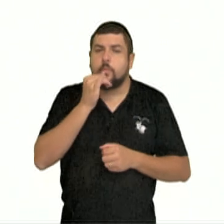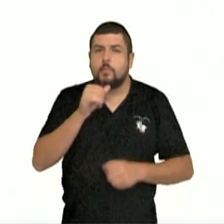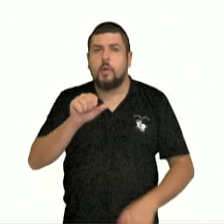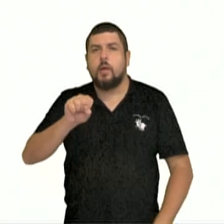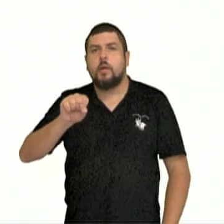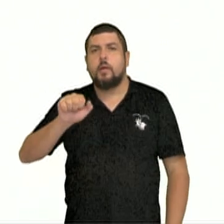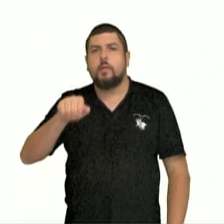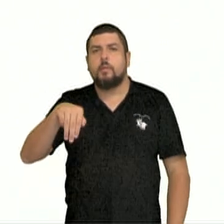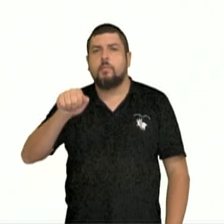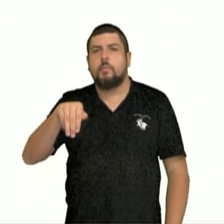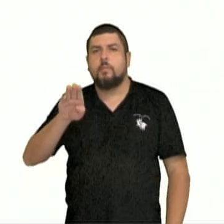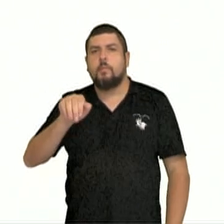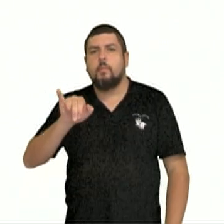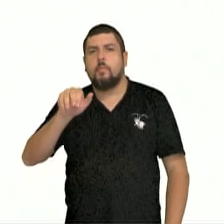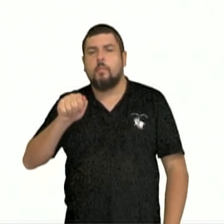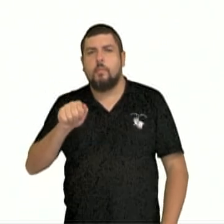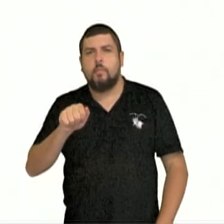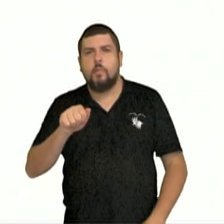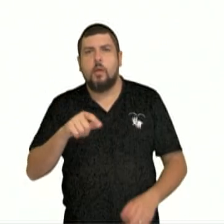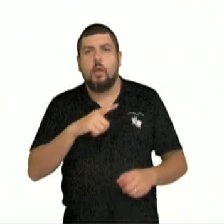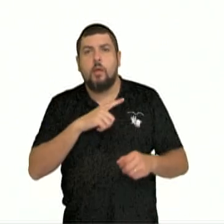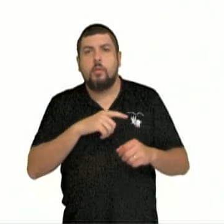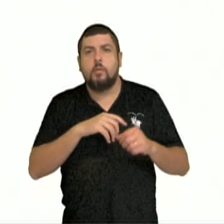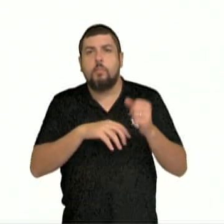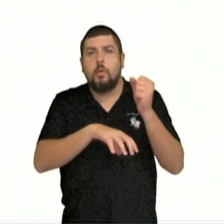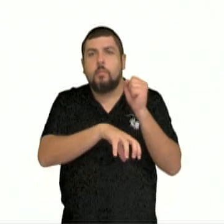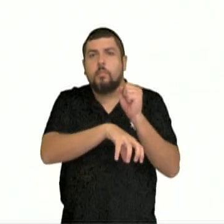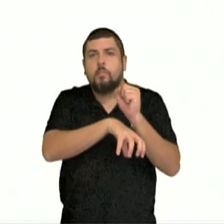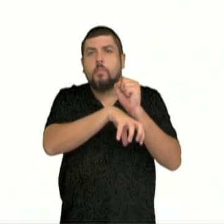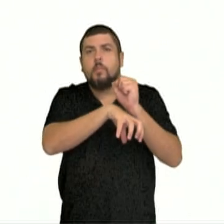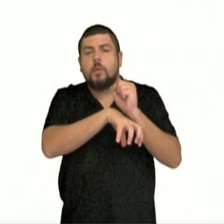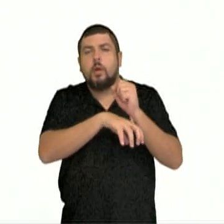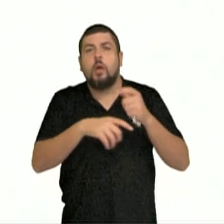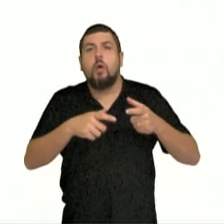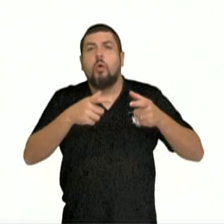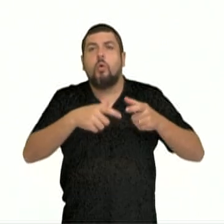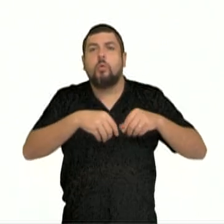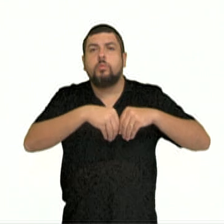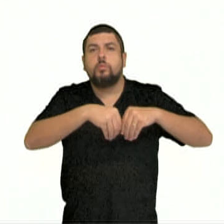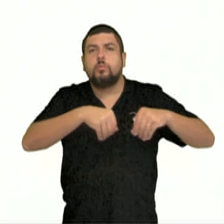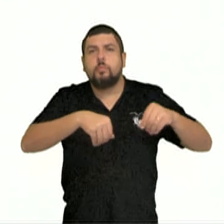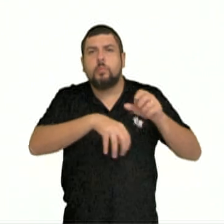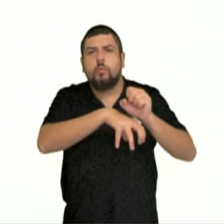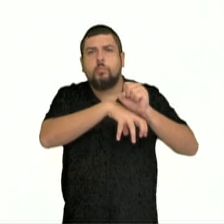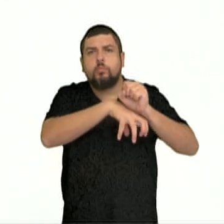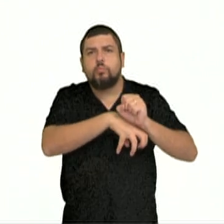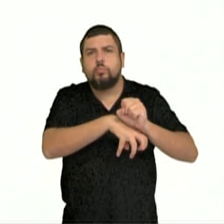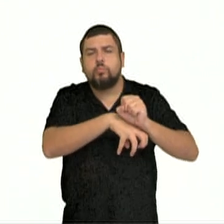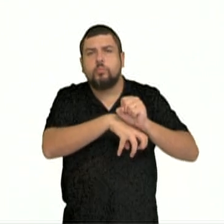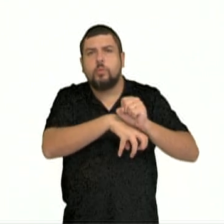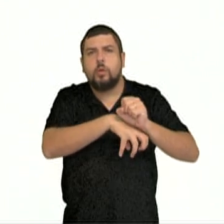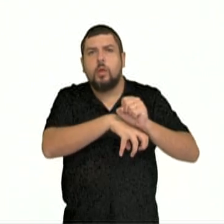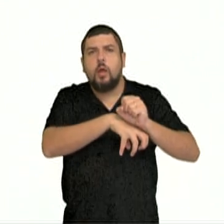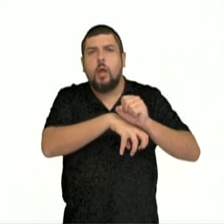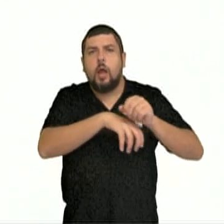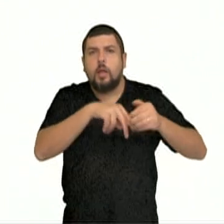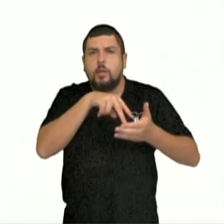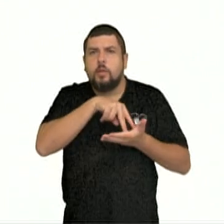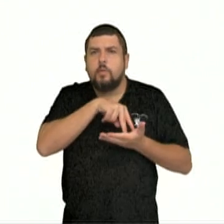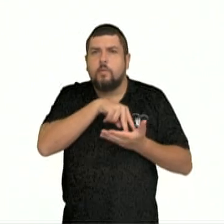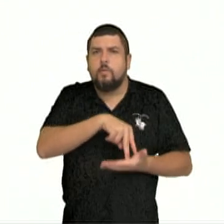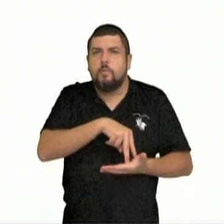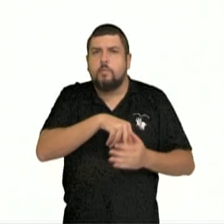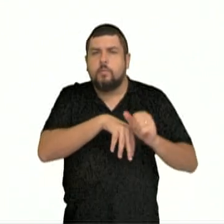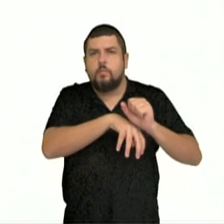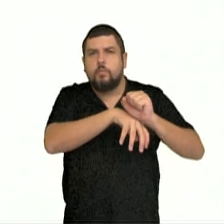Vão apresentar raízes que fixam a planta onde? No substrato, no solo, por exemplo. Fazendo o que? A absorção